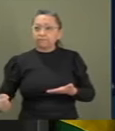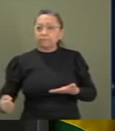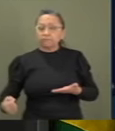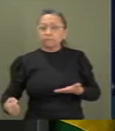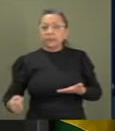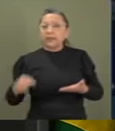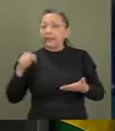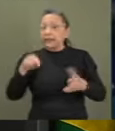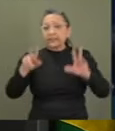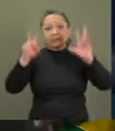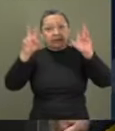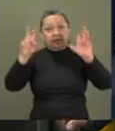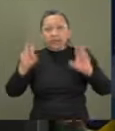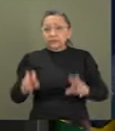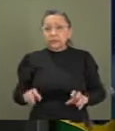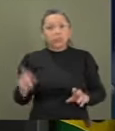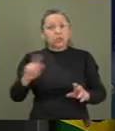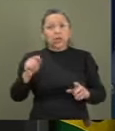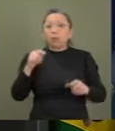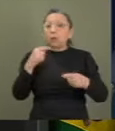não se aplica em nenhum deles.